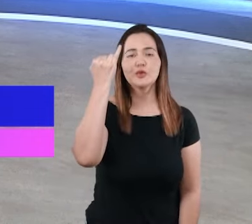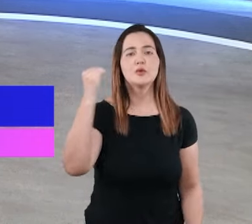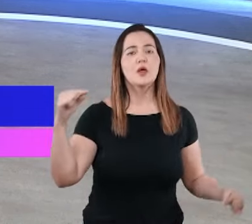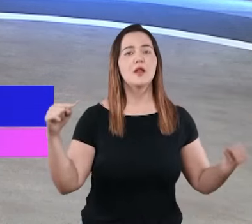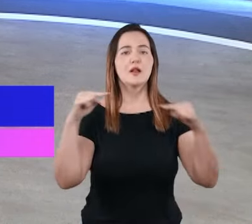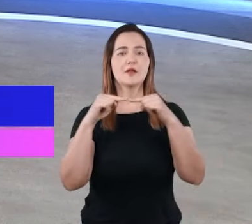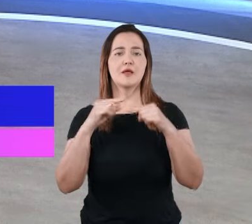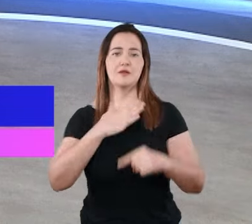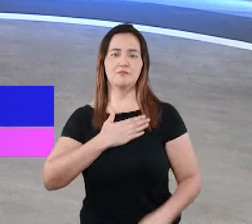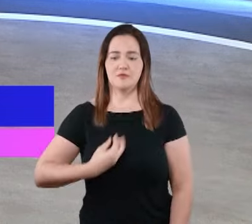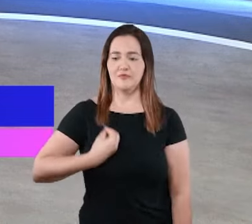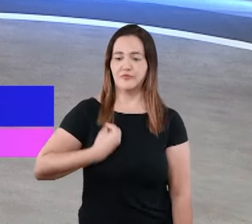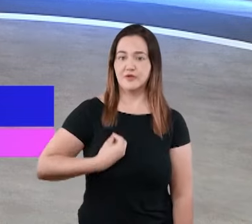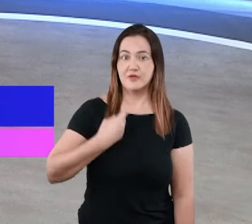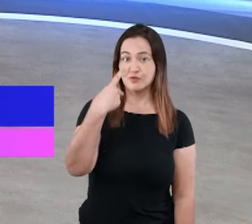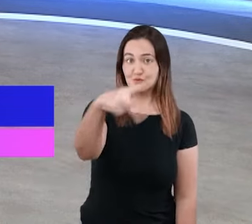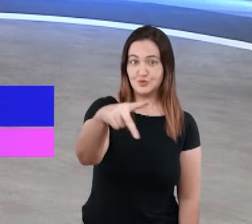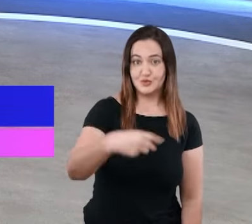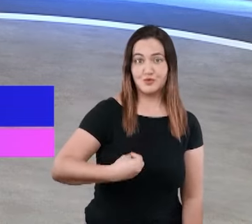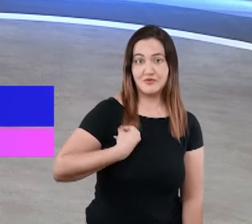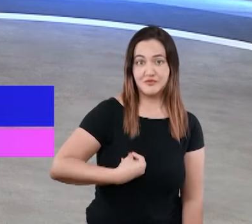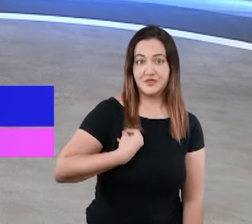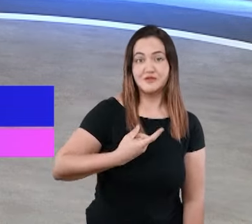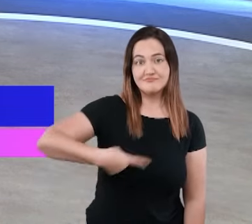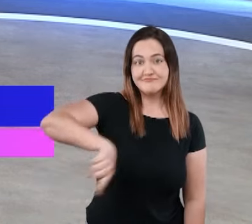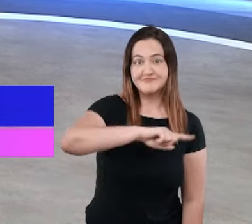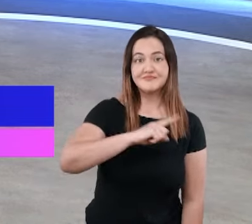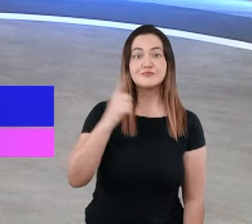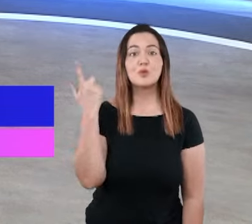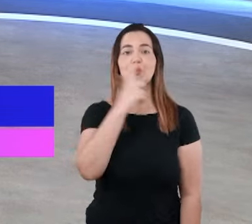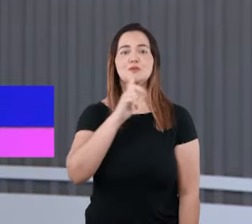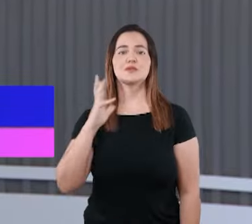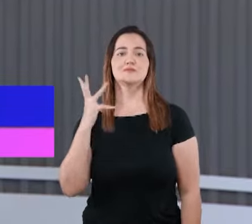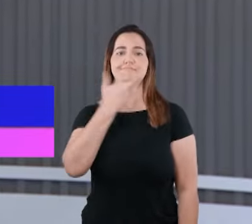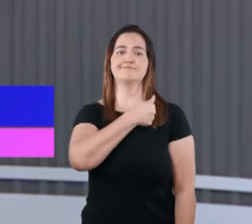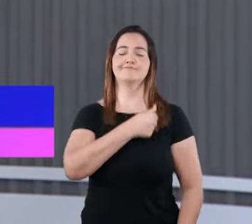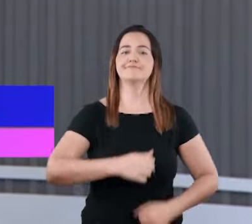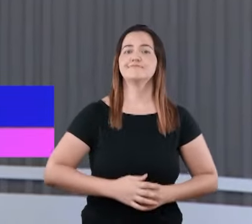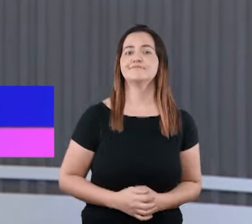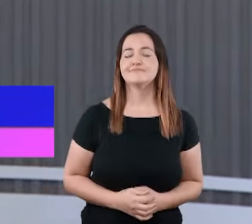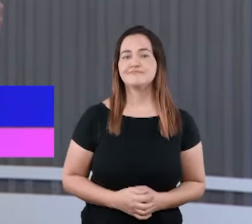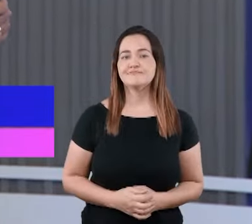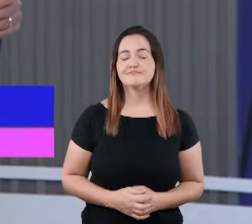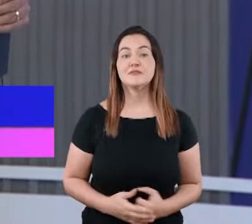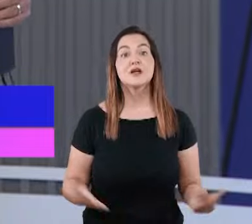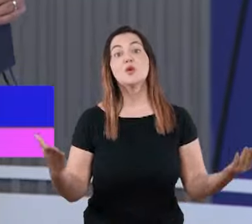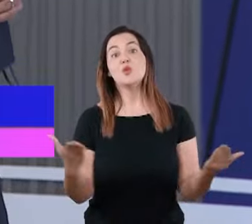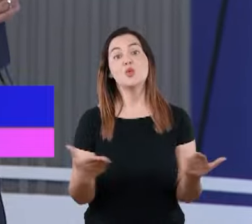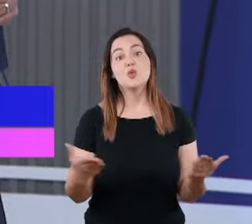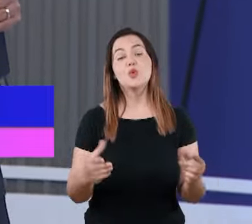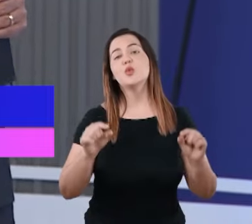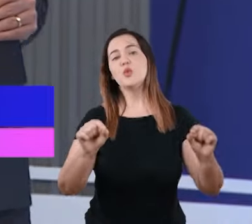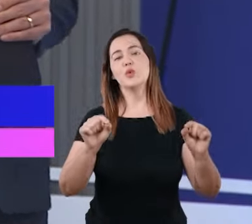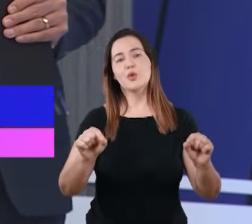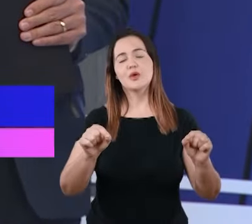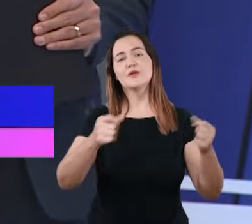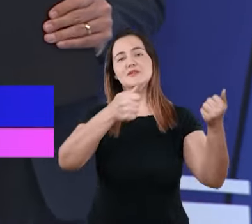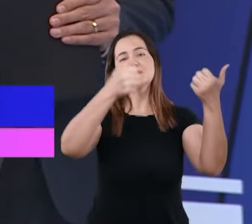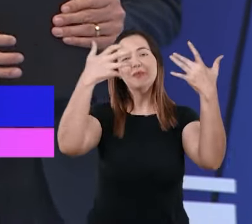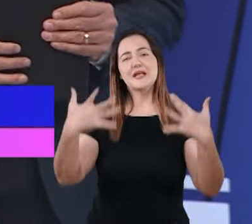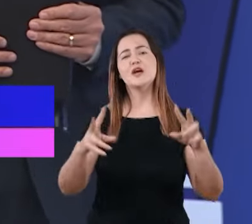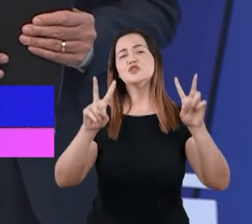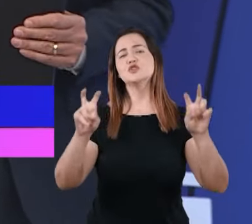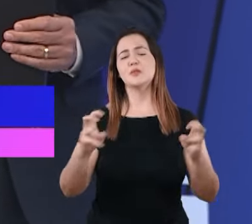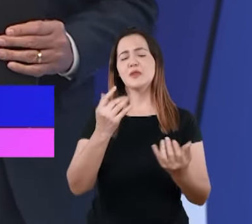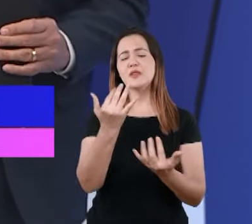com a minha vida, sua vida e a nossa salvação. Hoje vamos falar sobre a teologia